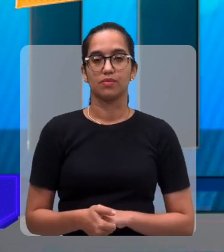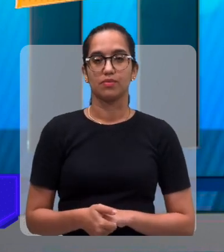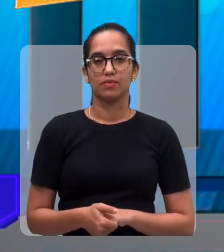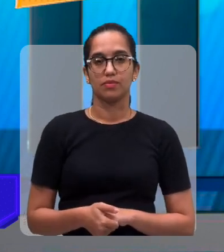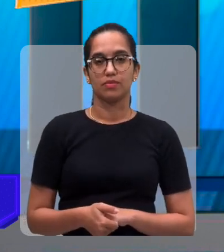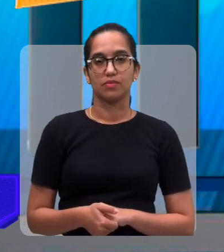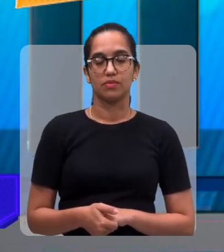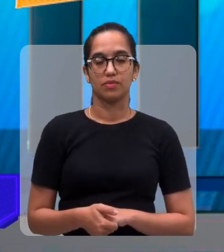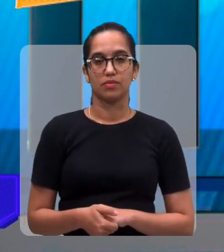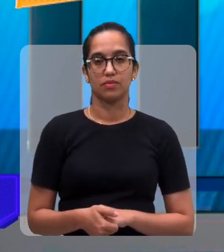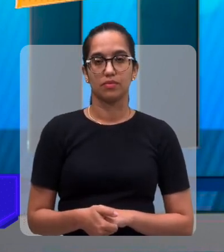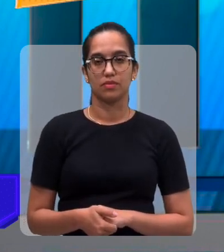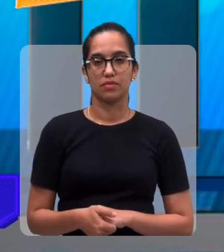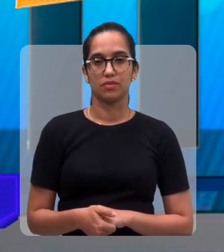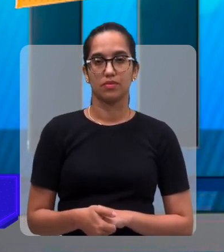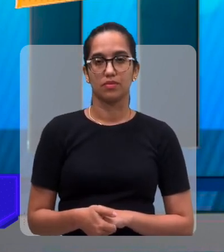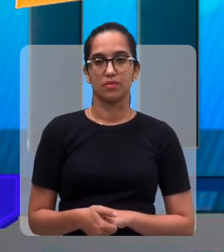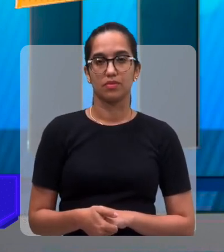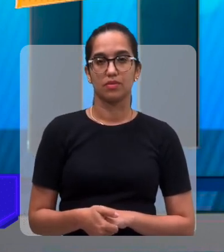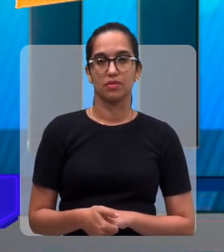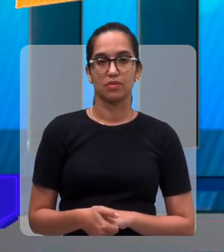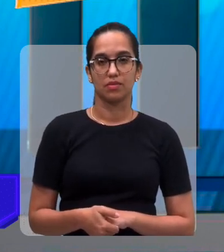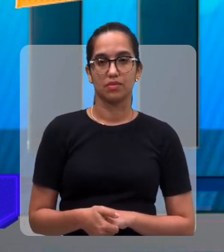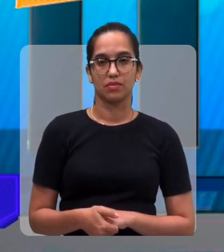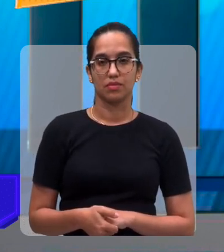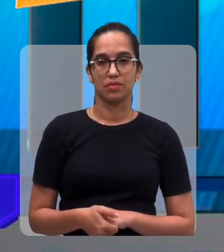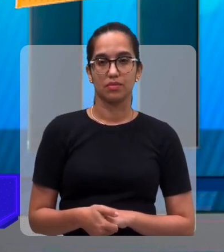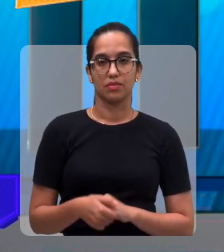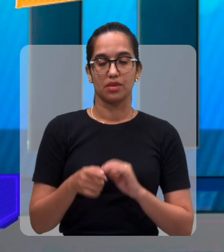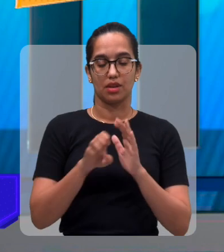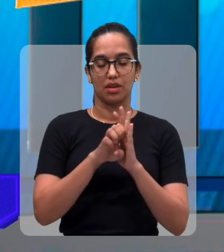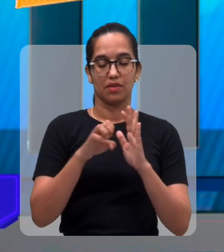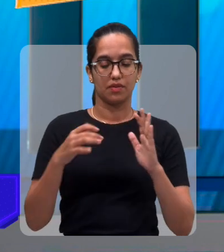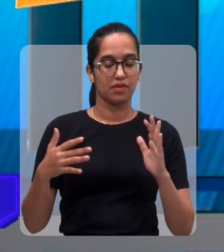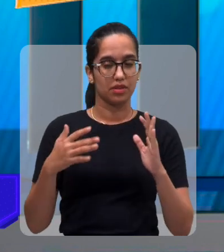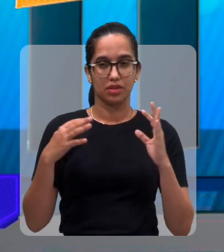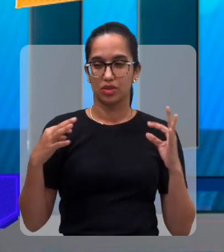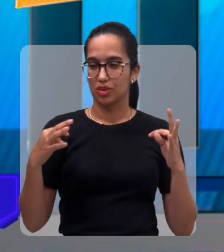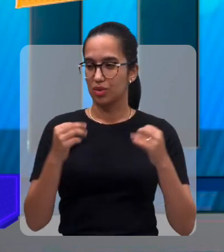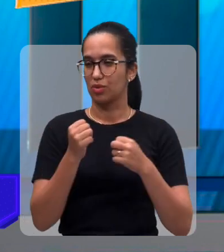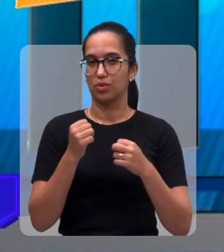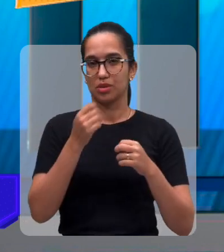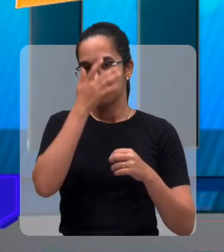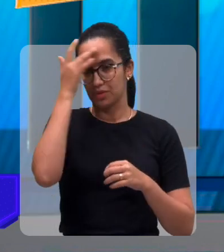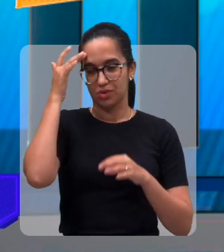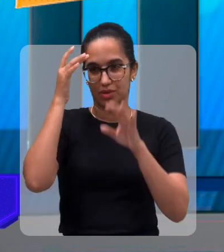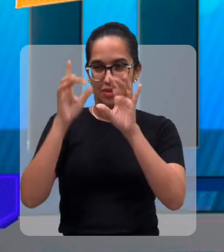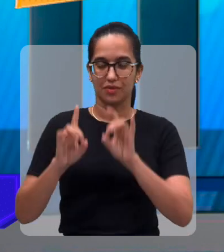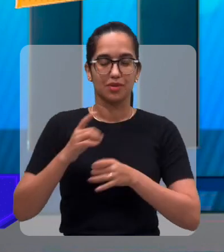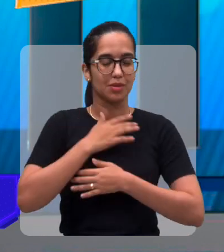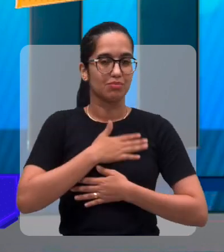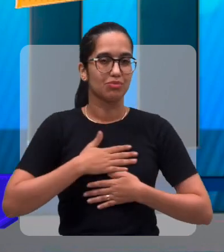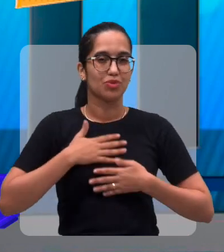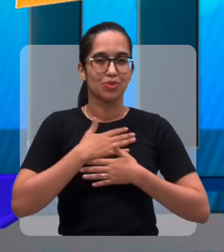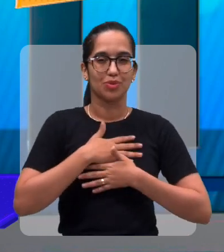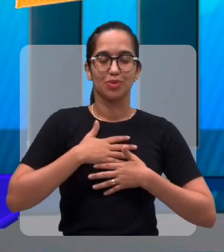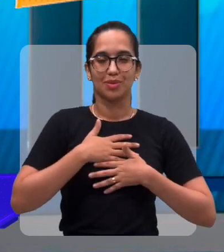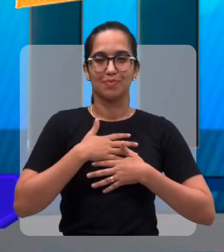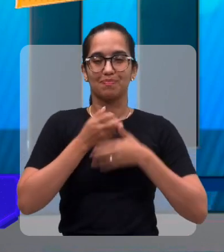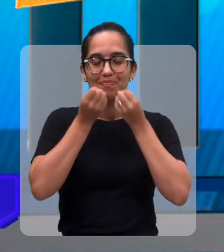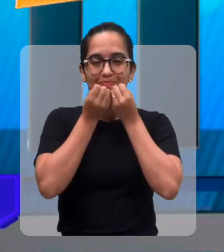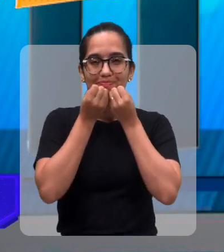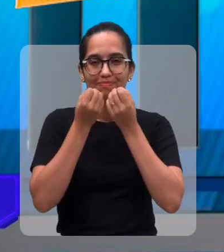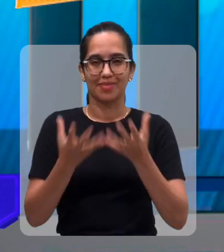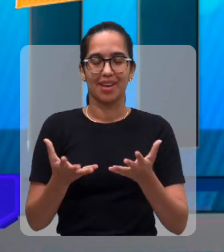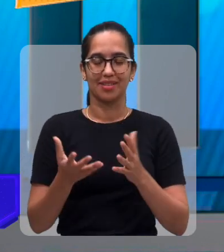São eventos que vai divertir pessoas com deficiência e, principalmente, que as pessoas